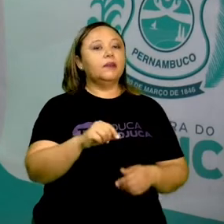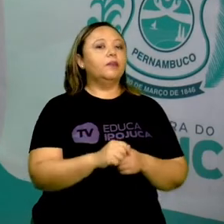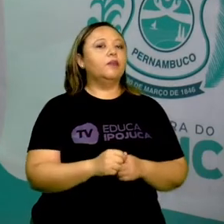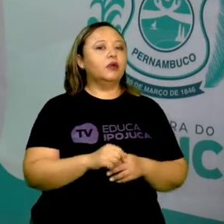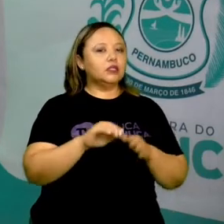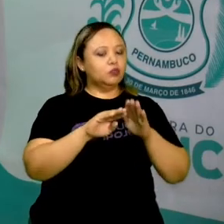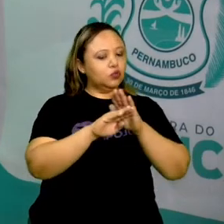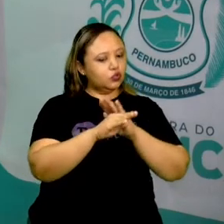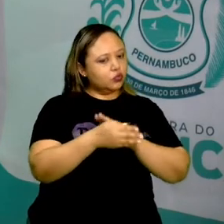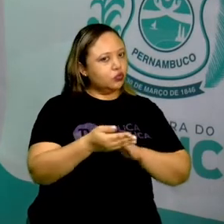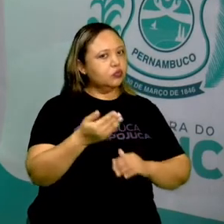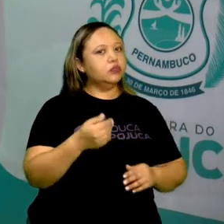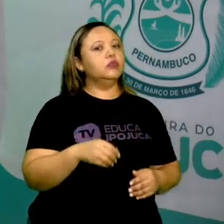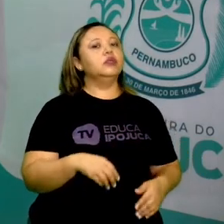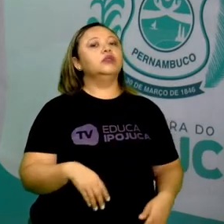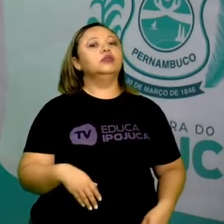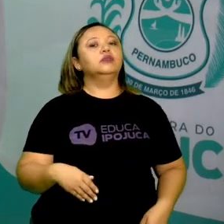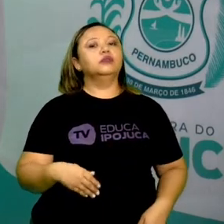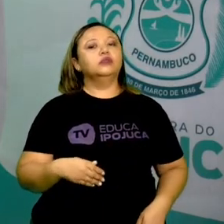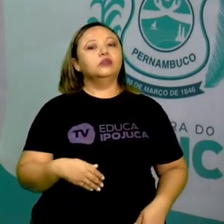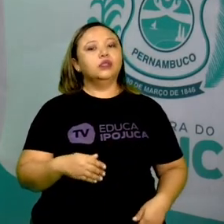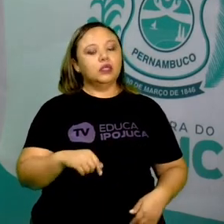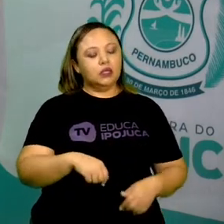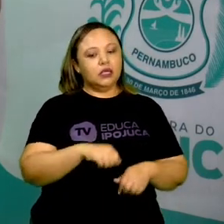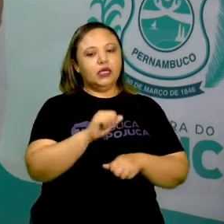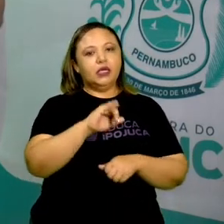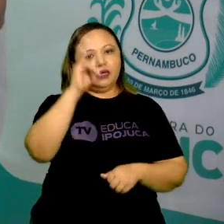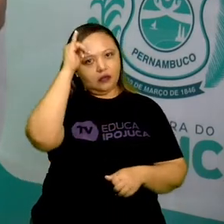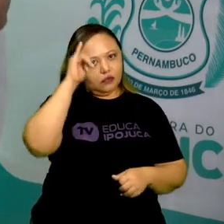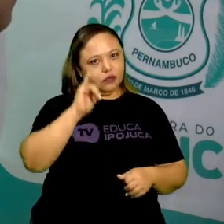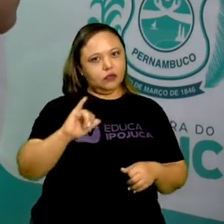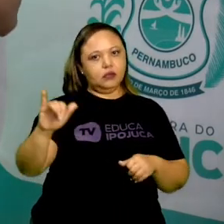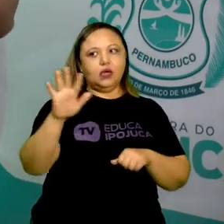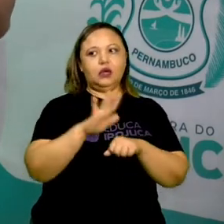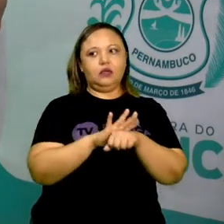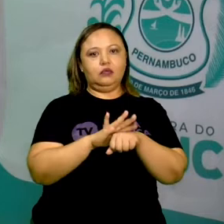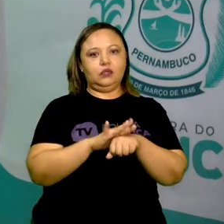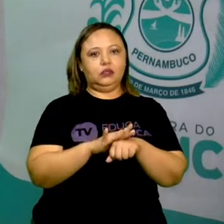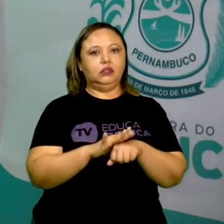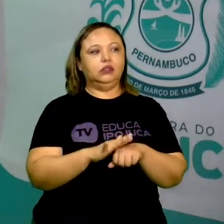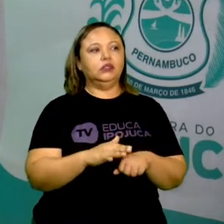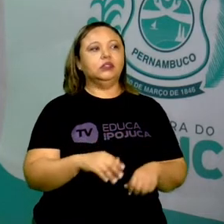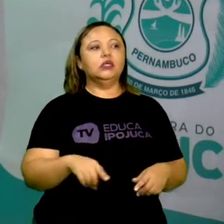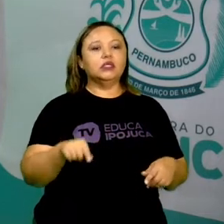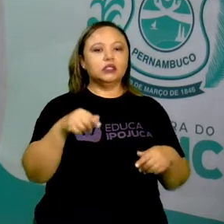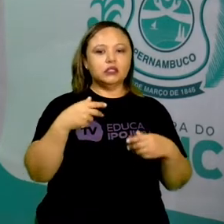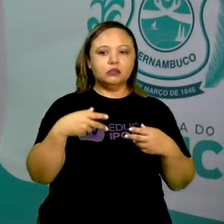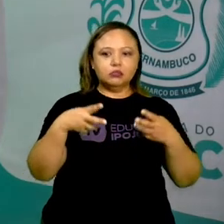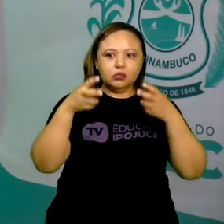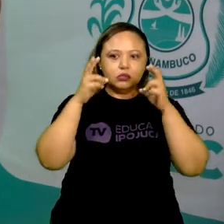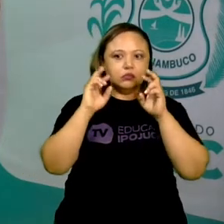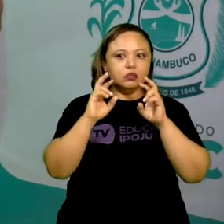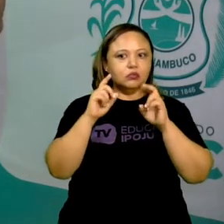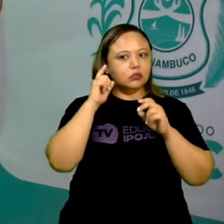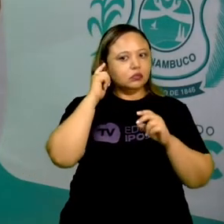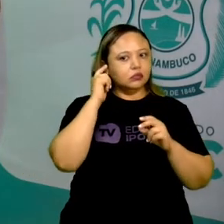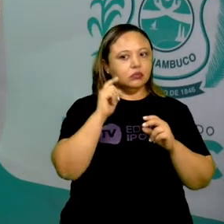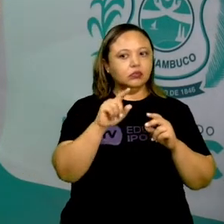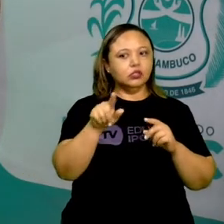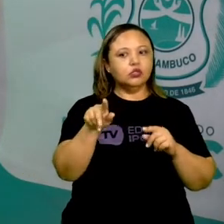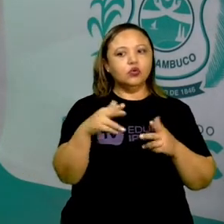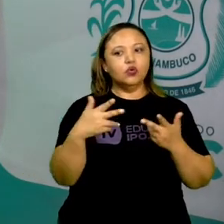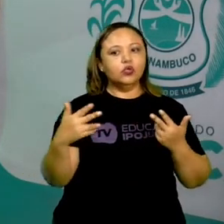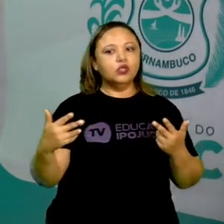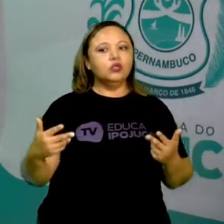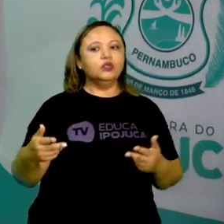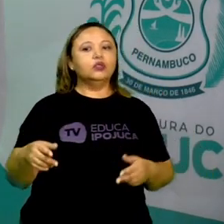impactam positivamente na prevenção de doenças. Se a gente perceber nas nossas atividades do dia a dia, tem algumas